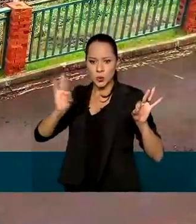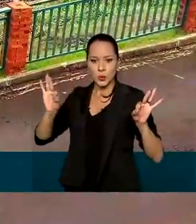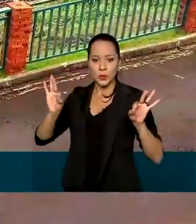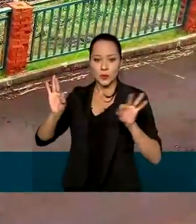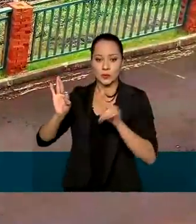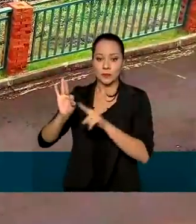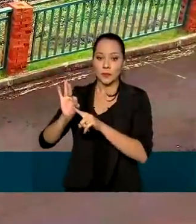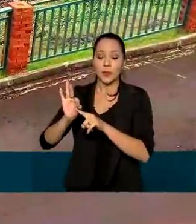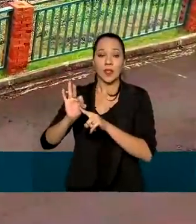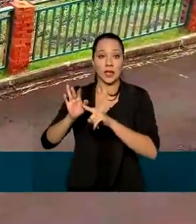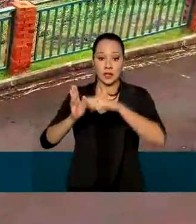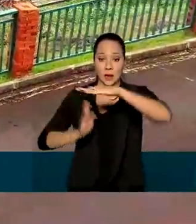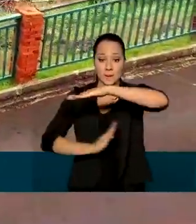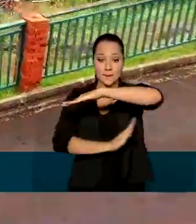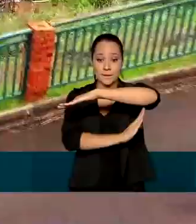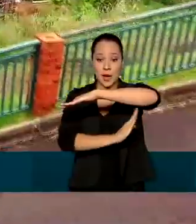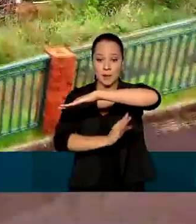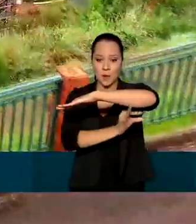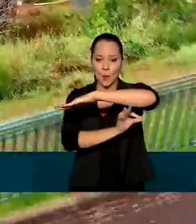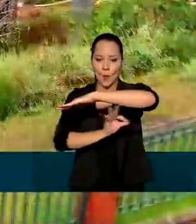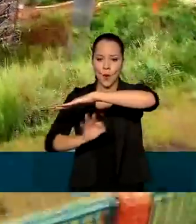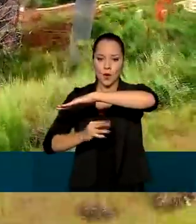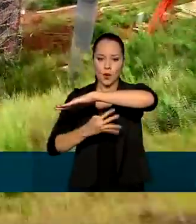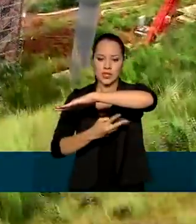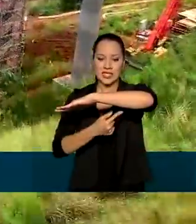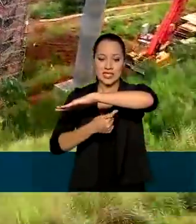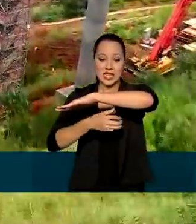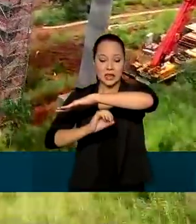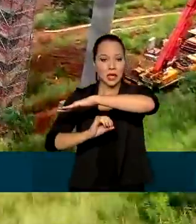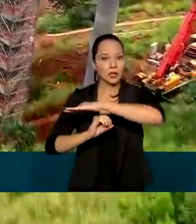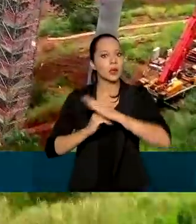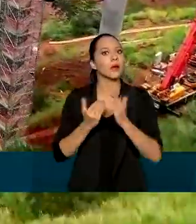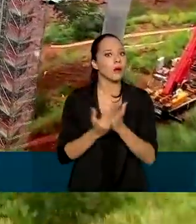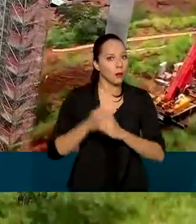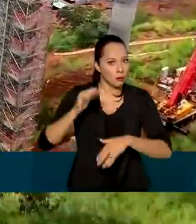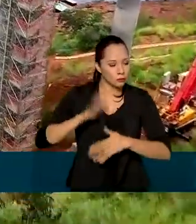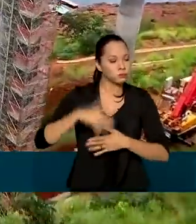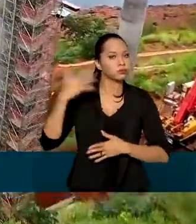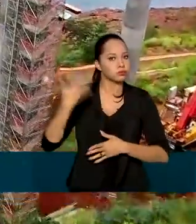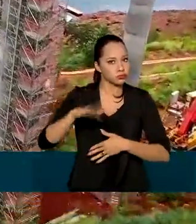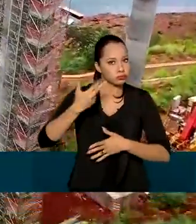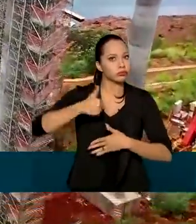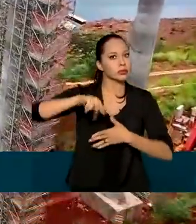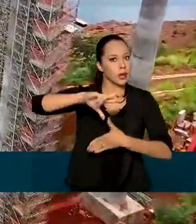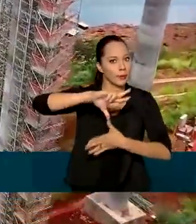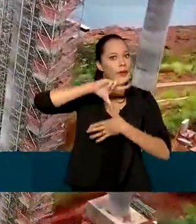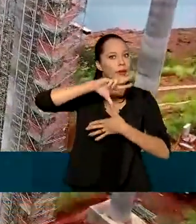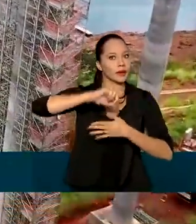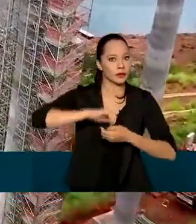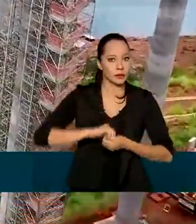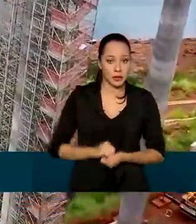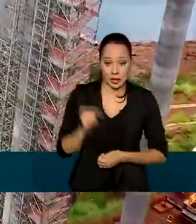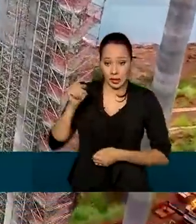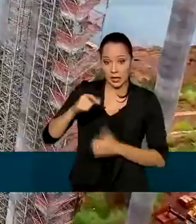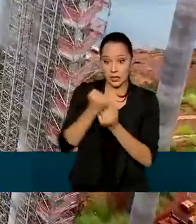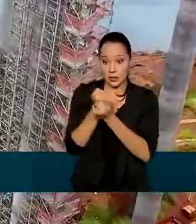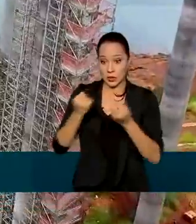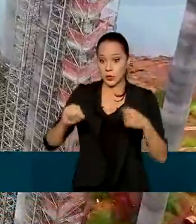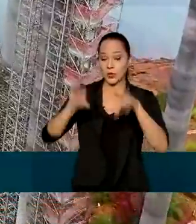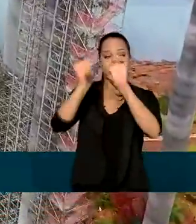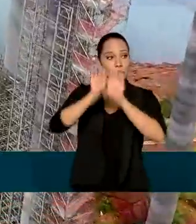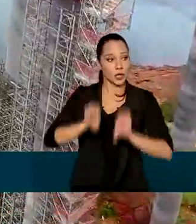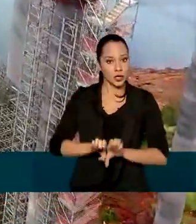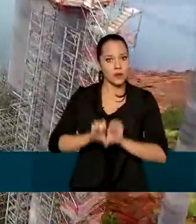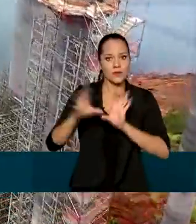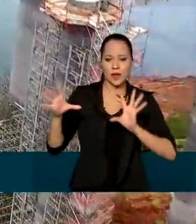com um vão livre de 470 metros, o maior da América Latina. Essa gigante da engenharia